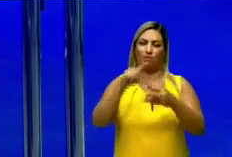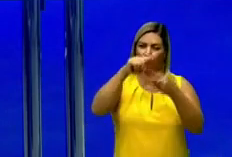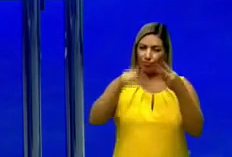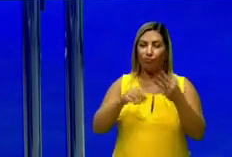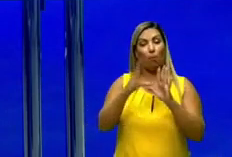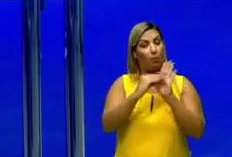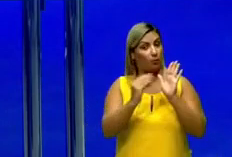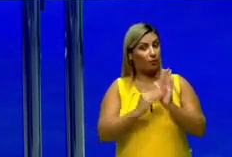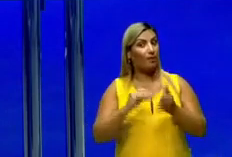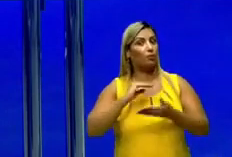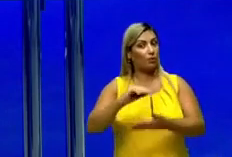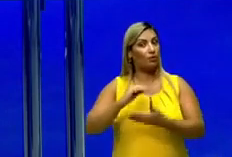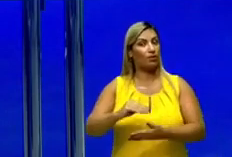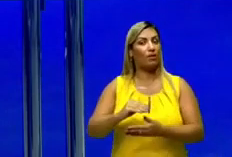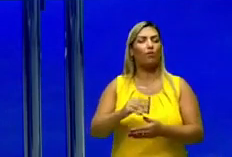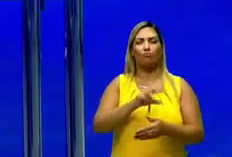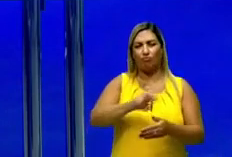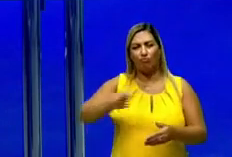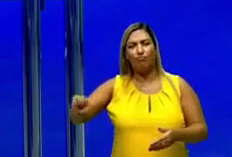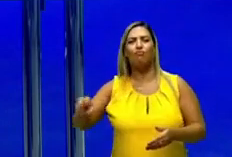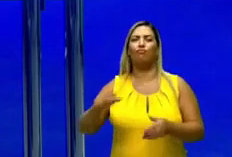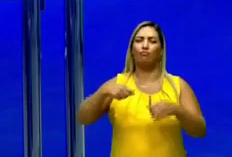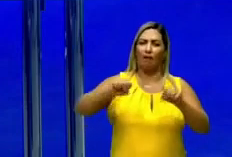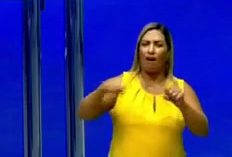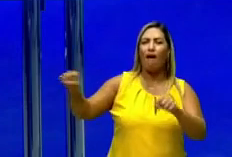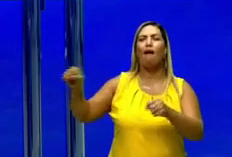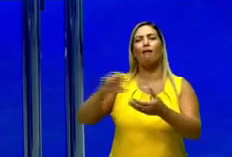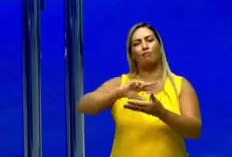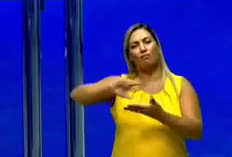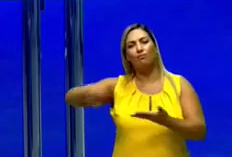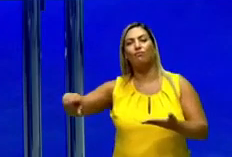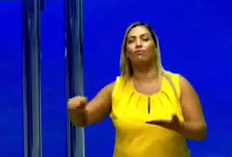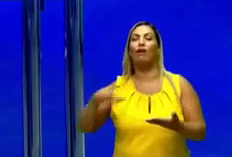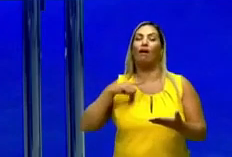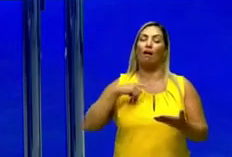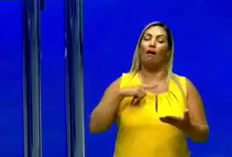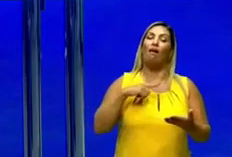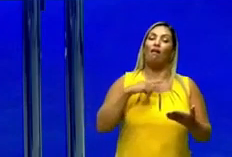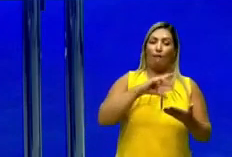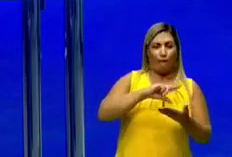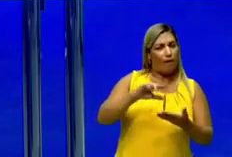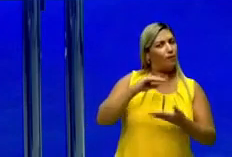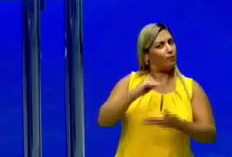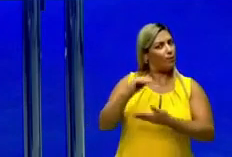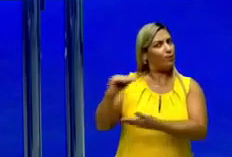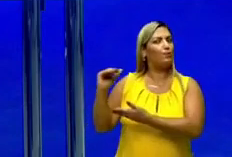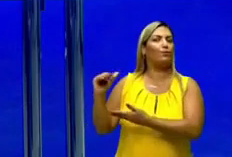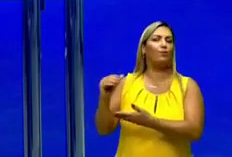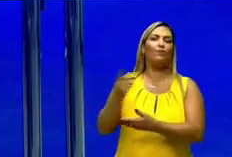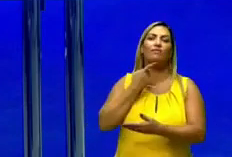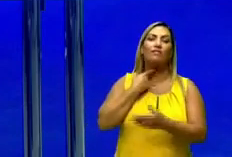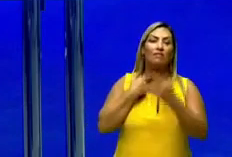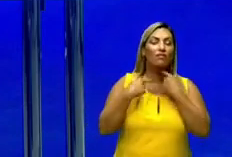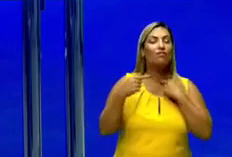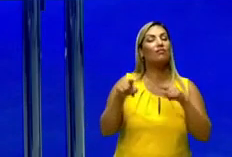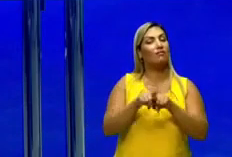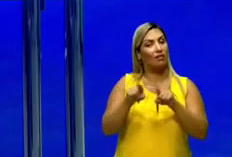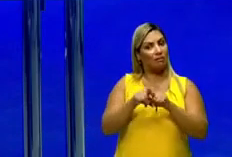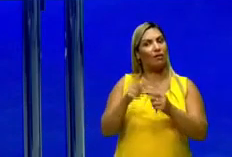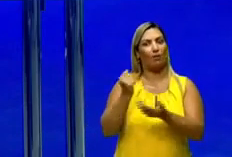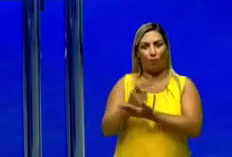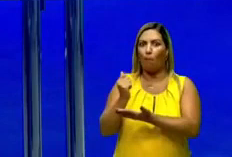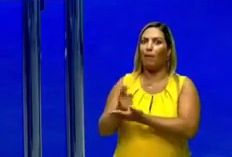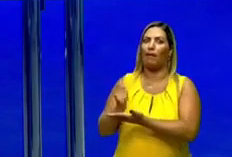fazer uma produção em massa, uma produção em série. Então uma alta produtividade, desejando também um alto